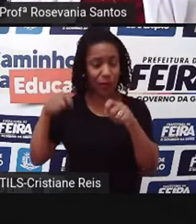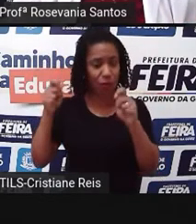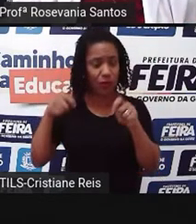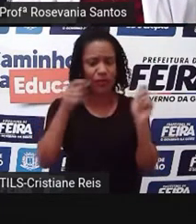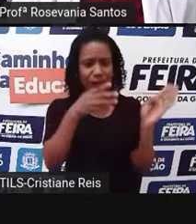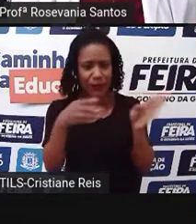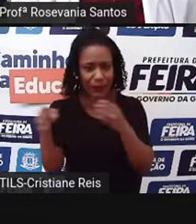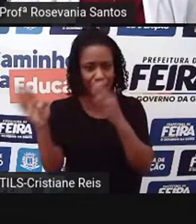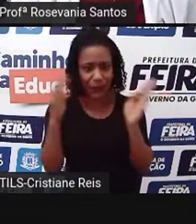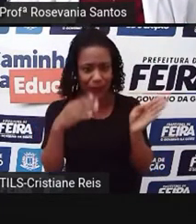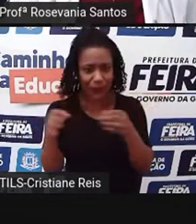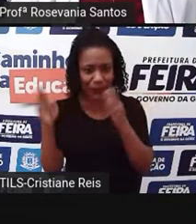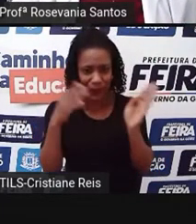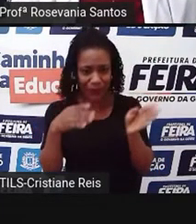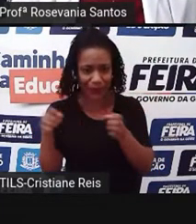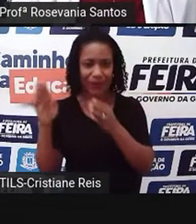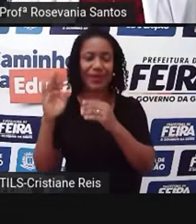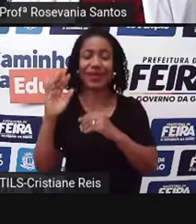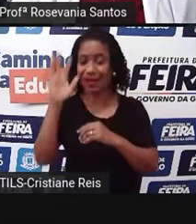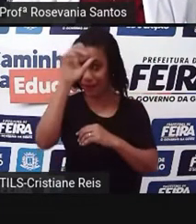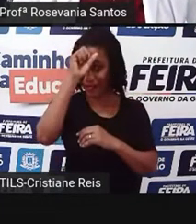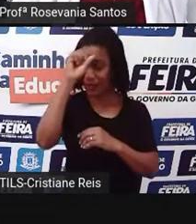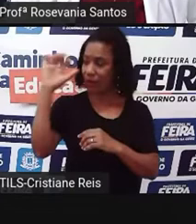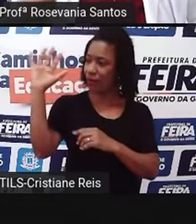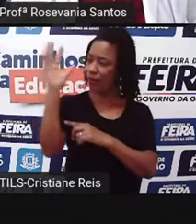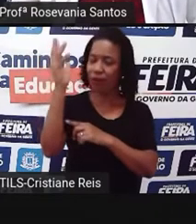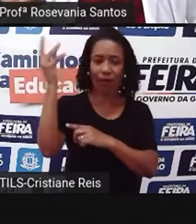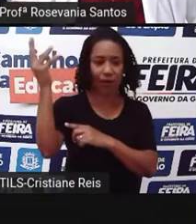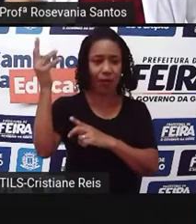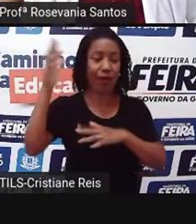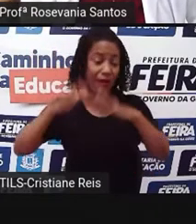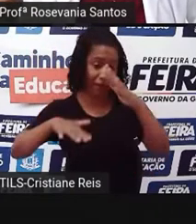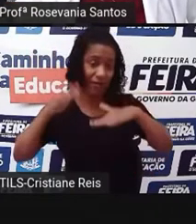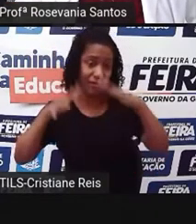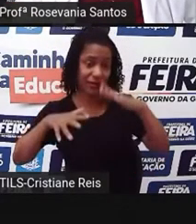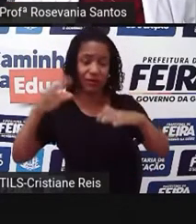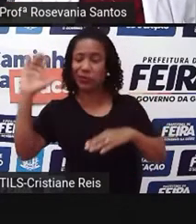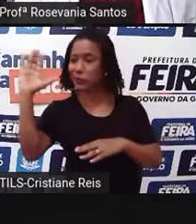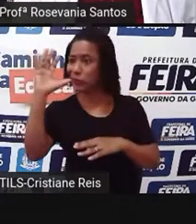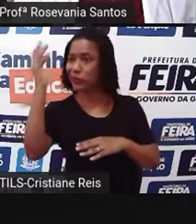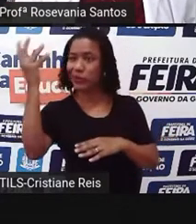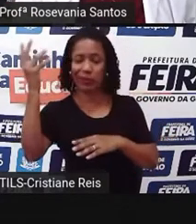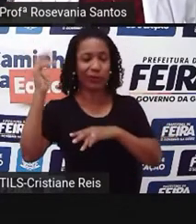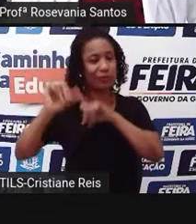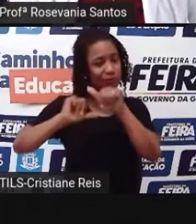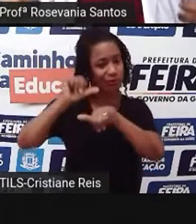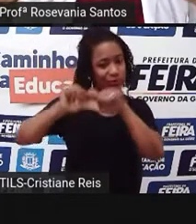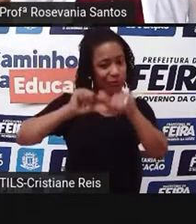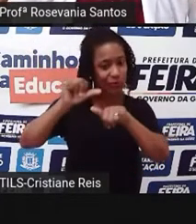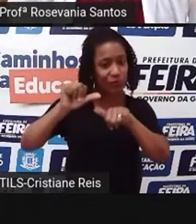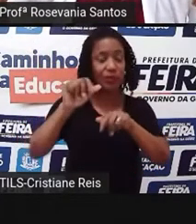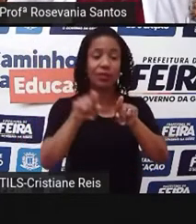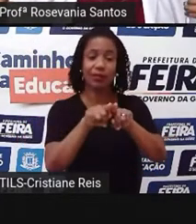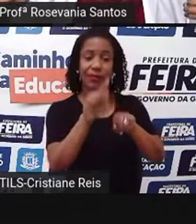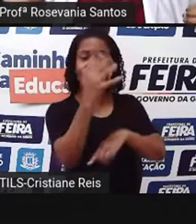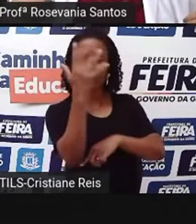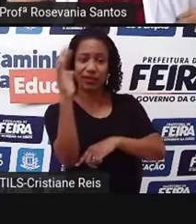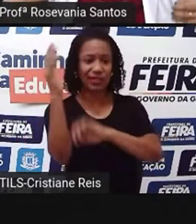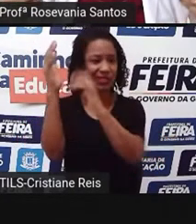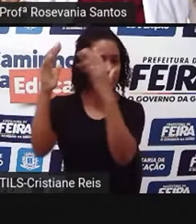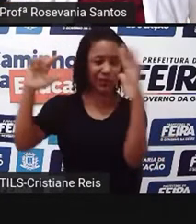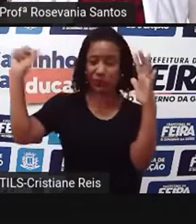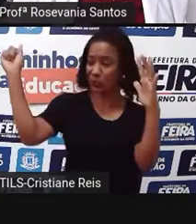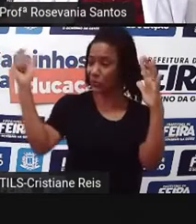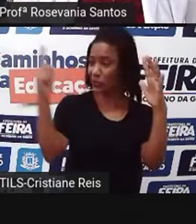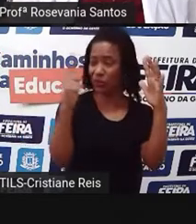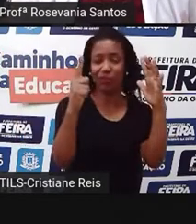quando tem até algumas alterações climáticas, também está envolvido com esse fenômeno da vegetação. Por exemplo, se você